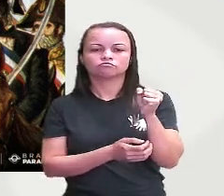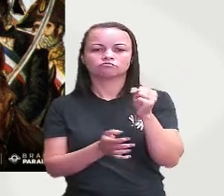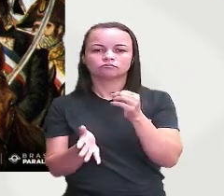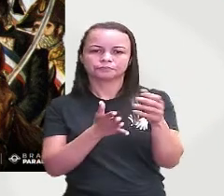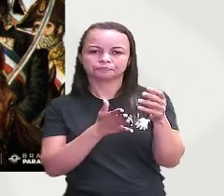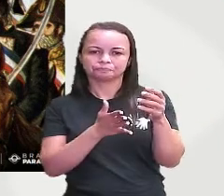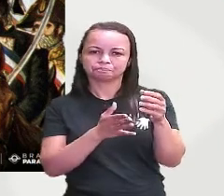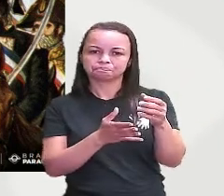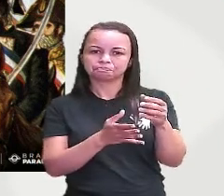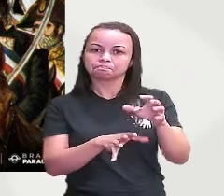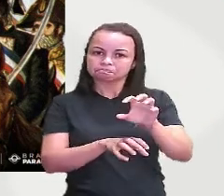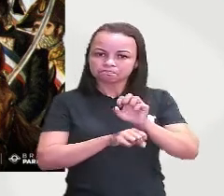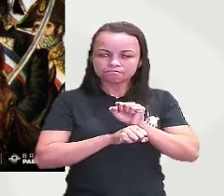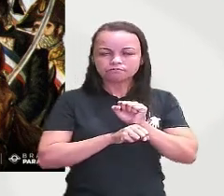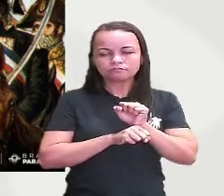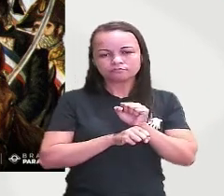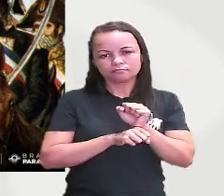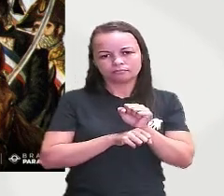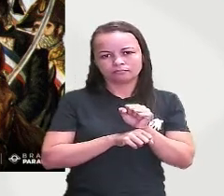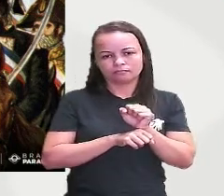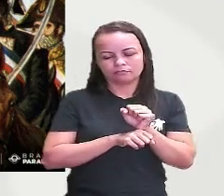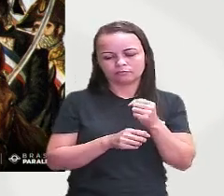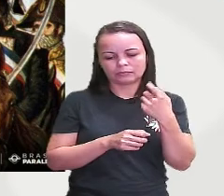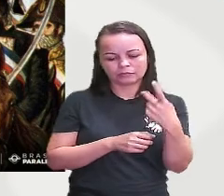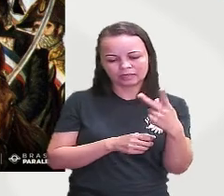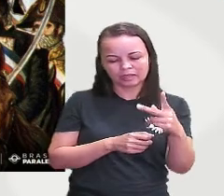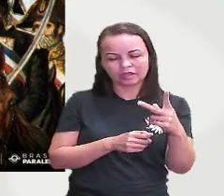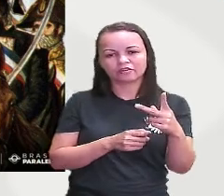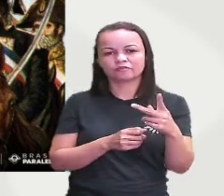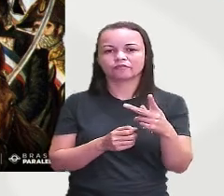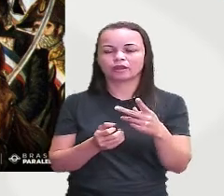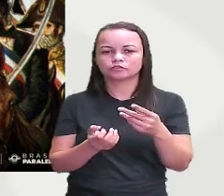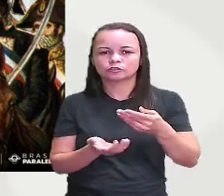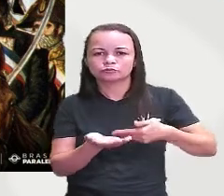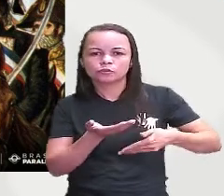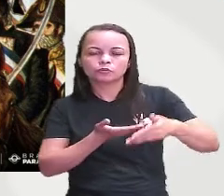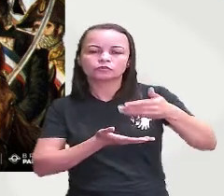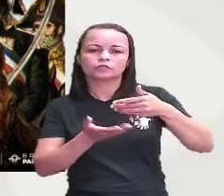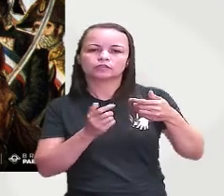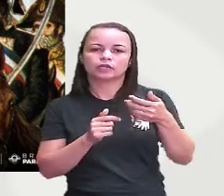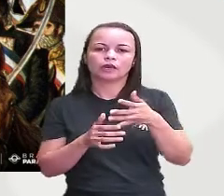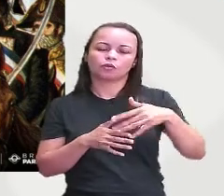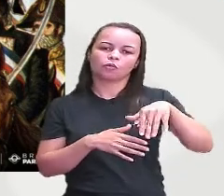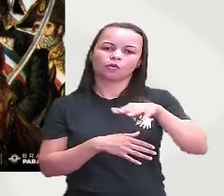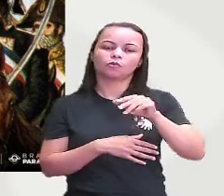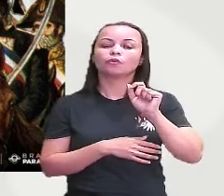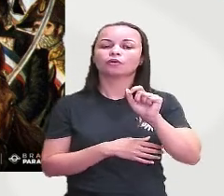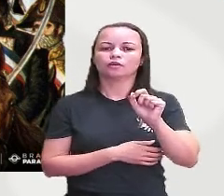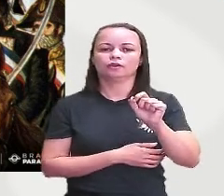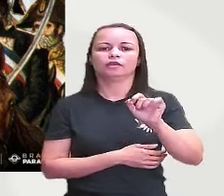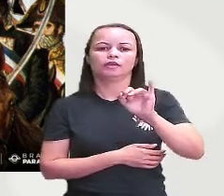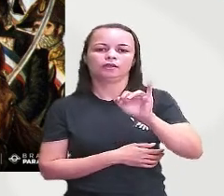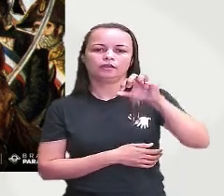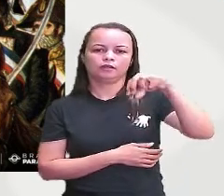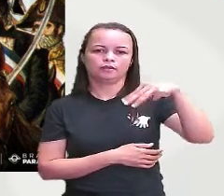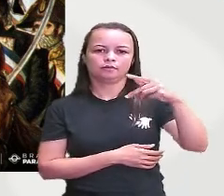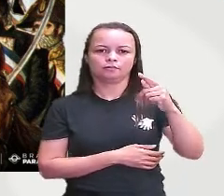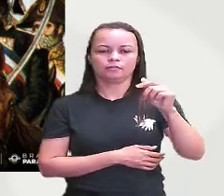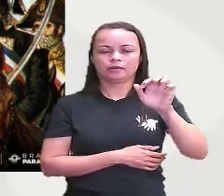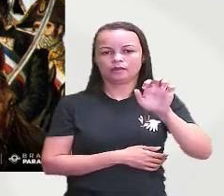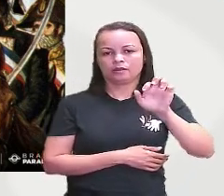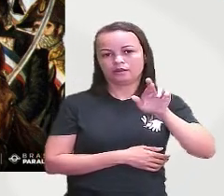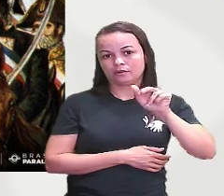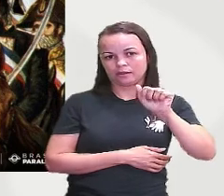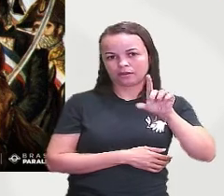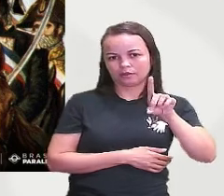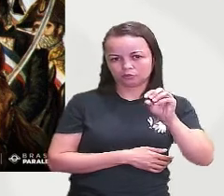e vai se consolidar como um imperador mas inicialmente,